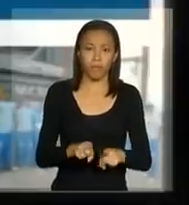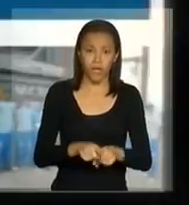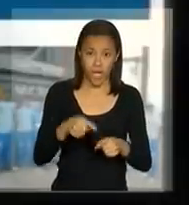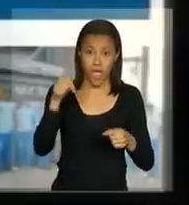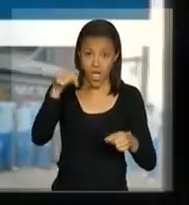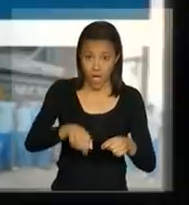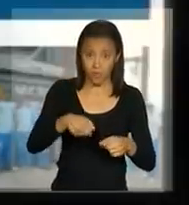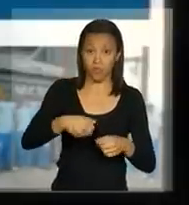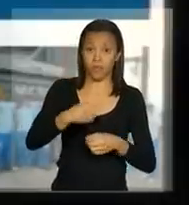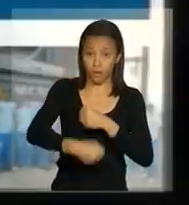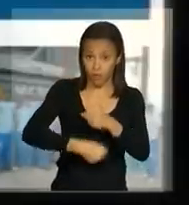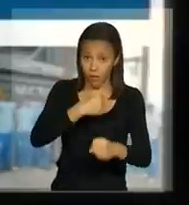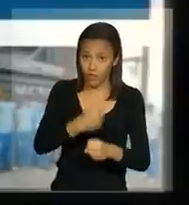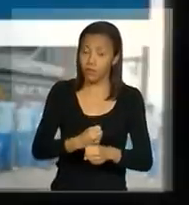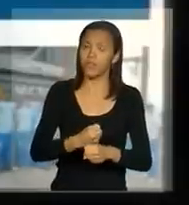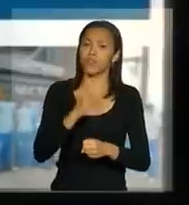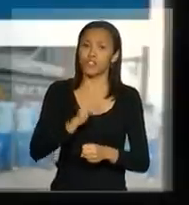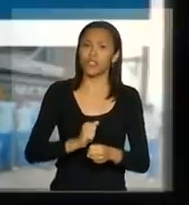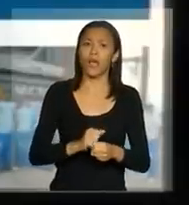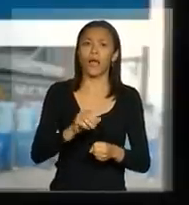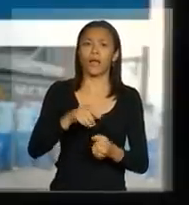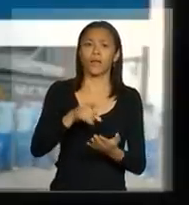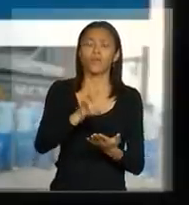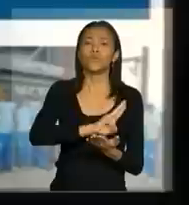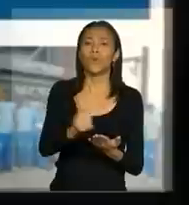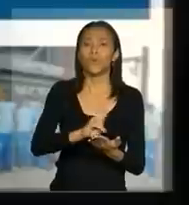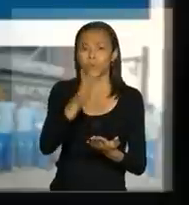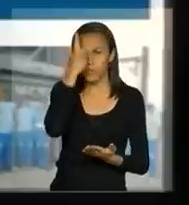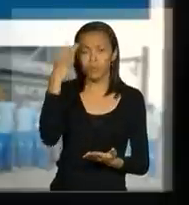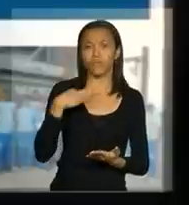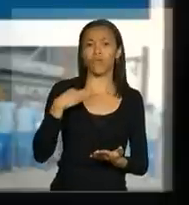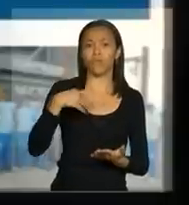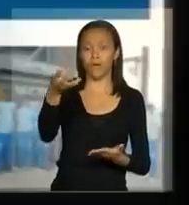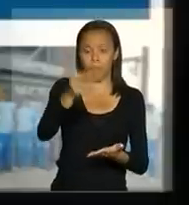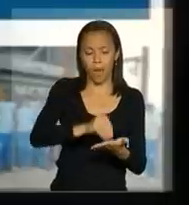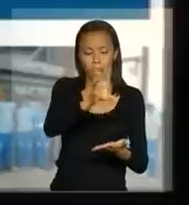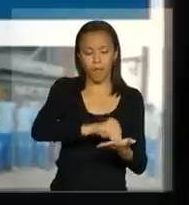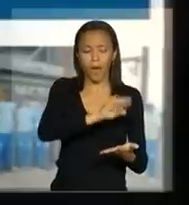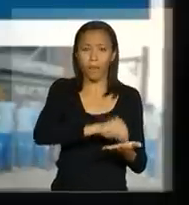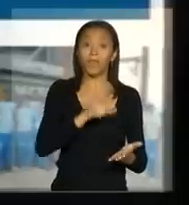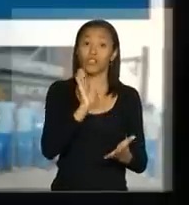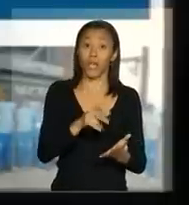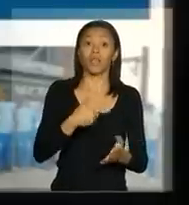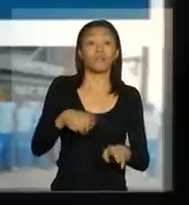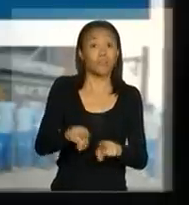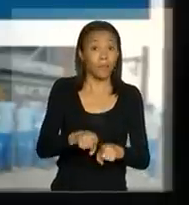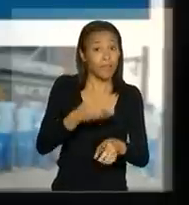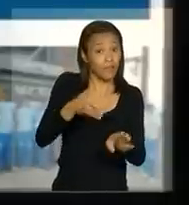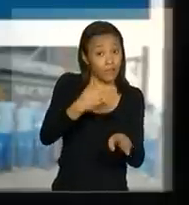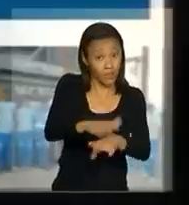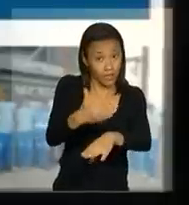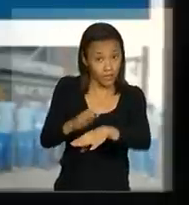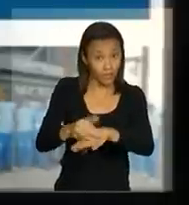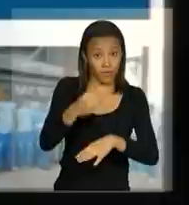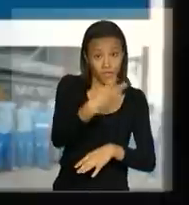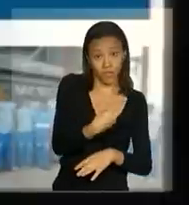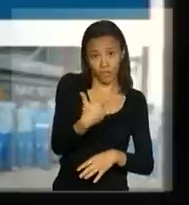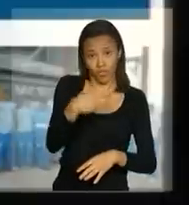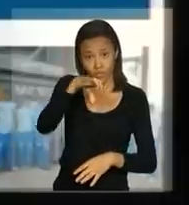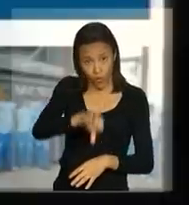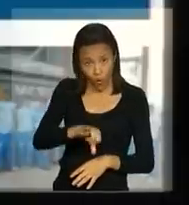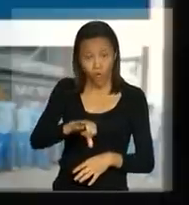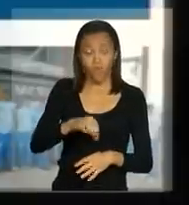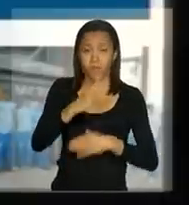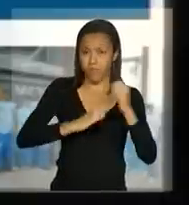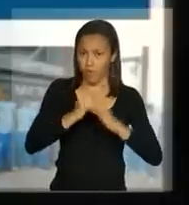ano, nós pegamos o cadastro de voluntários que já existia e capacitamos 329 profissionais. Agora,